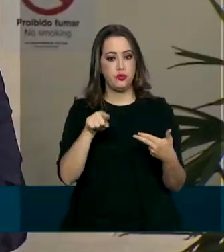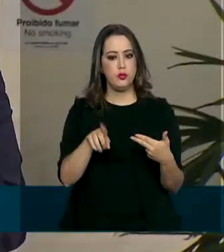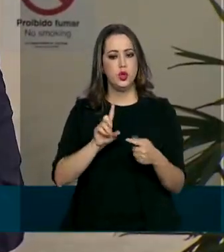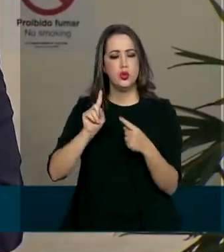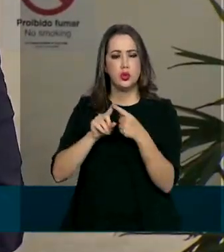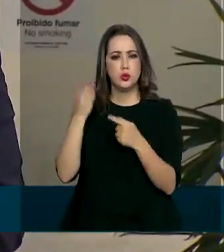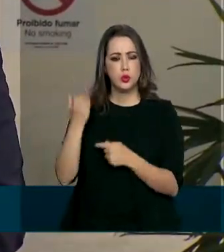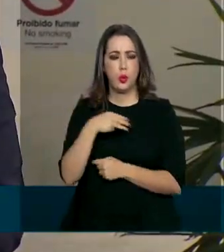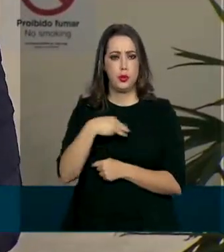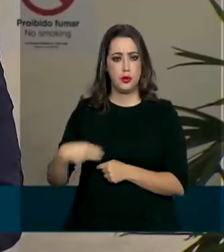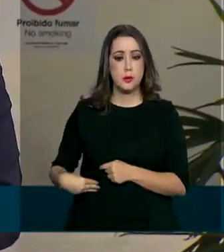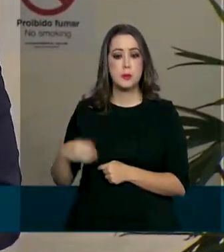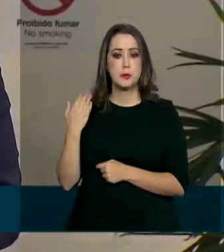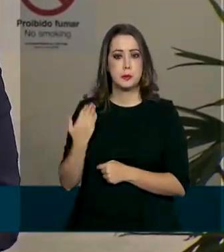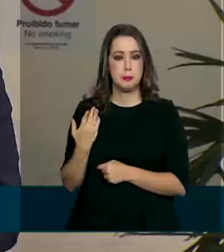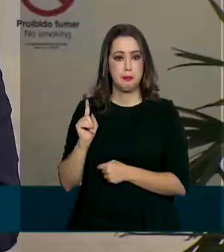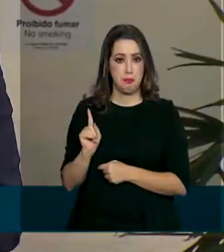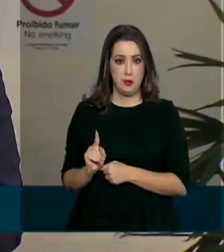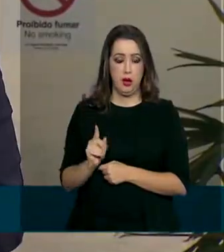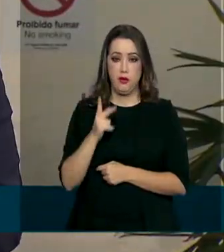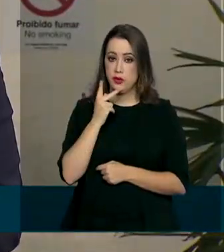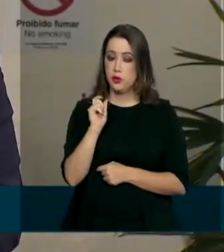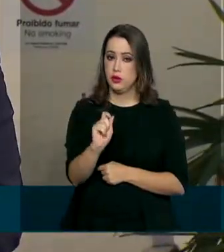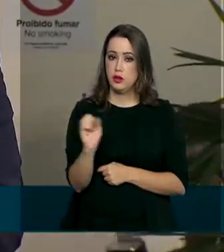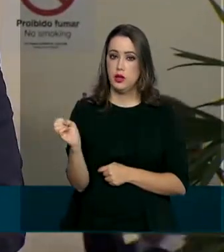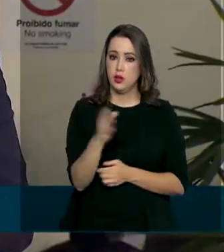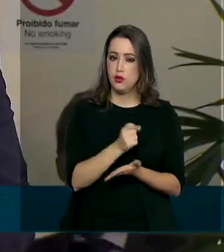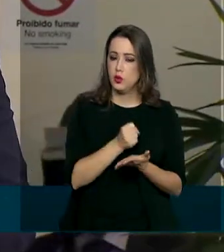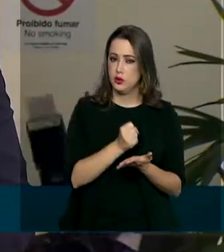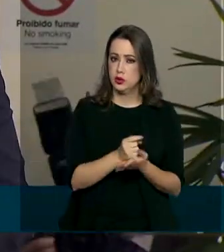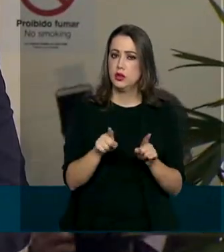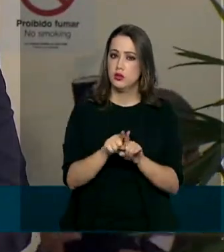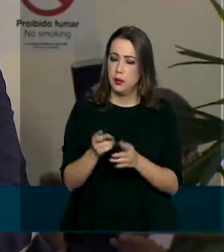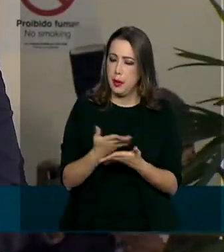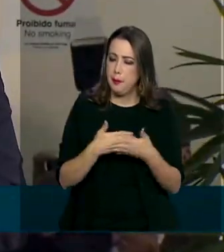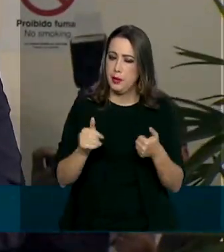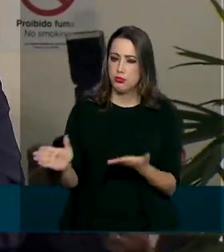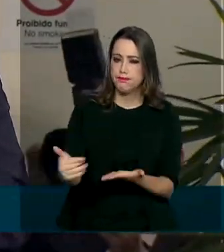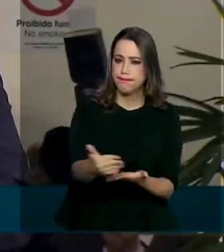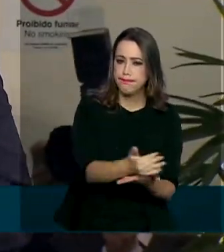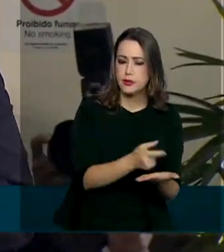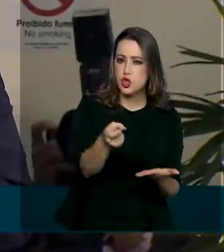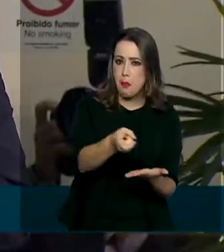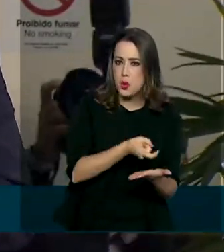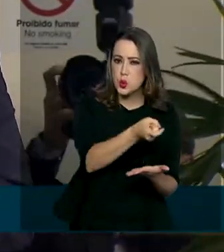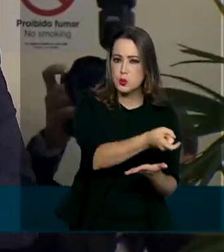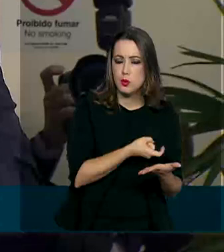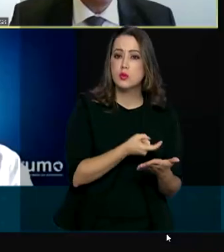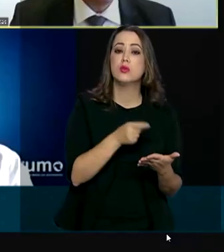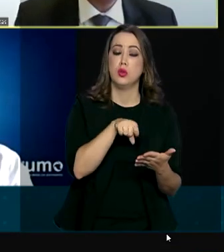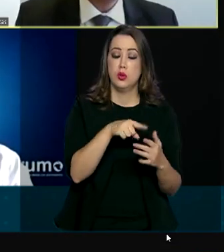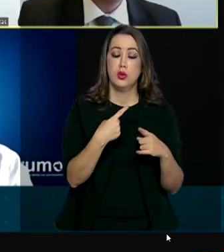ministro Tarcísio Gomes de Freitas, a nova concessão também vai aumentar a arrecadação federal e gerar mais empregos.